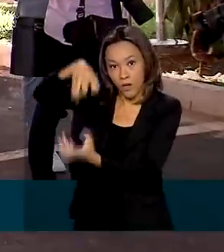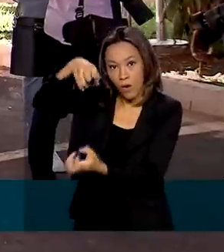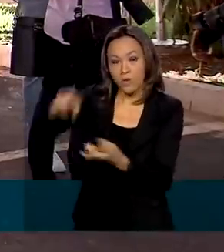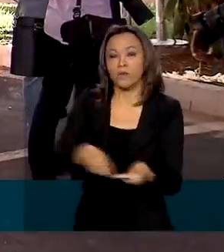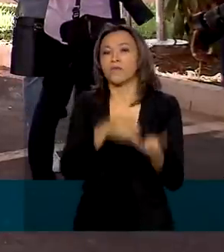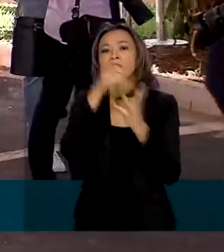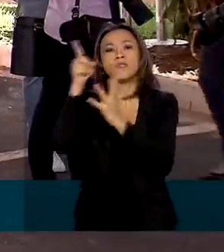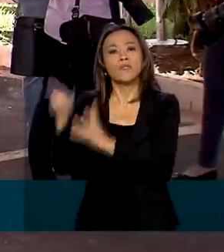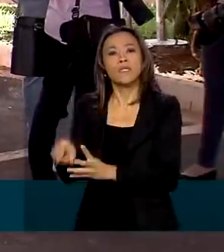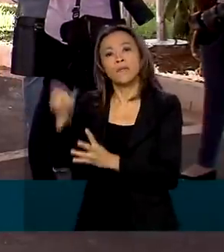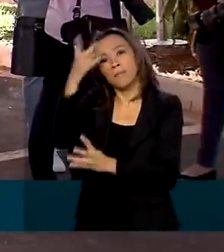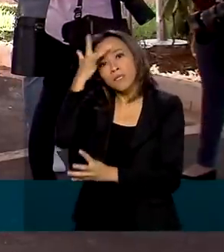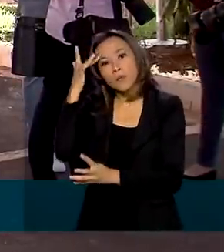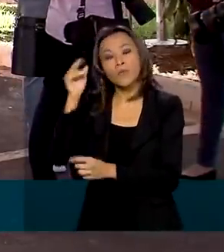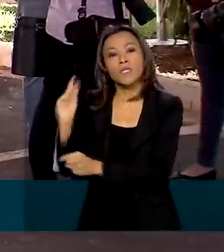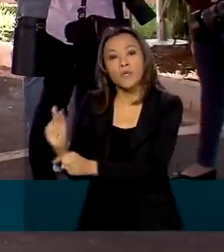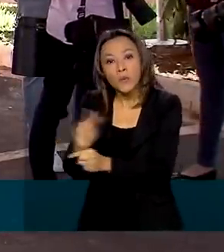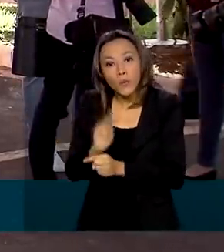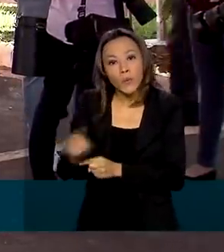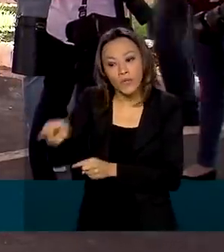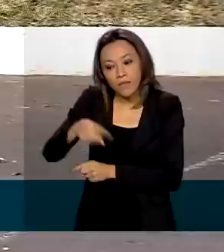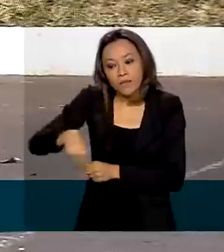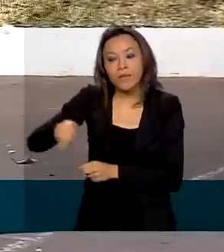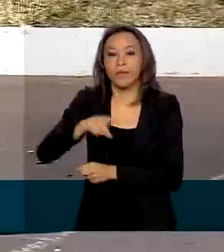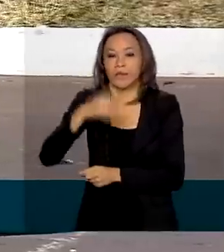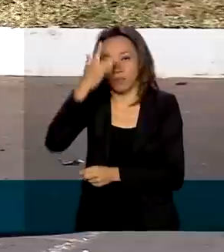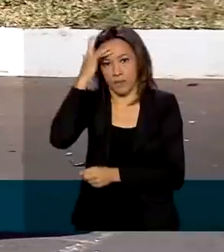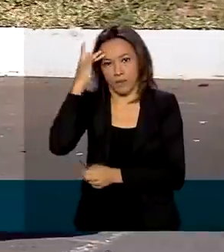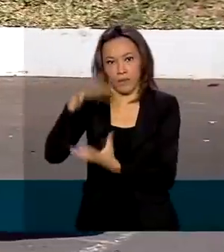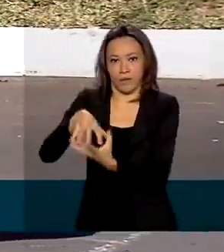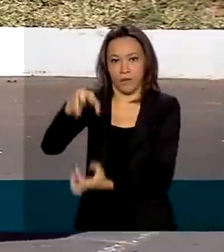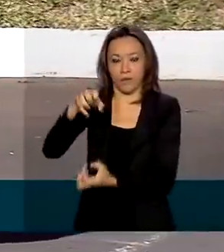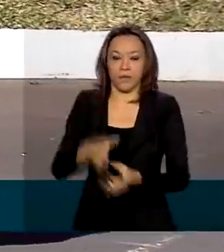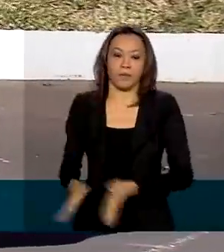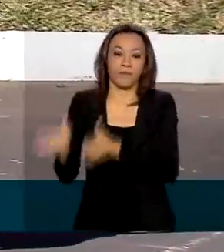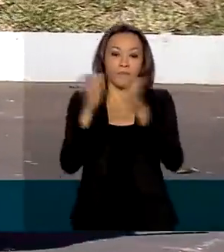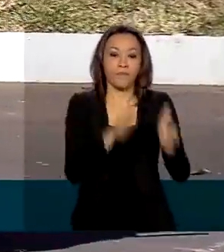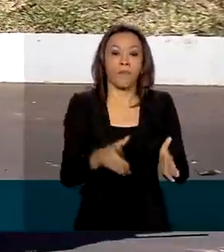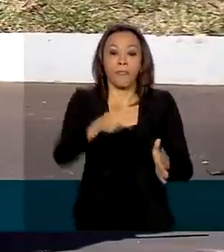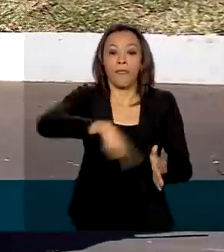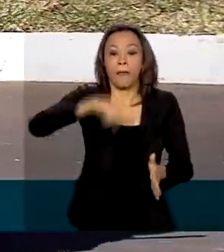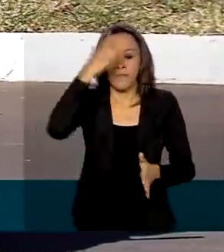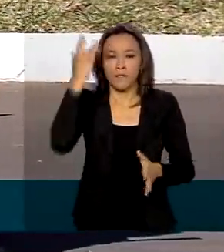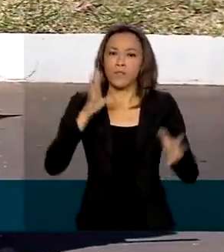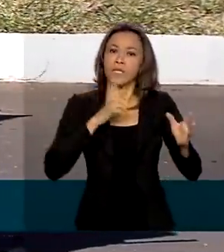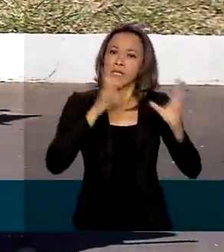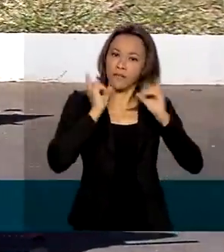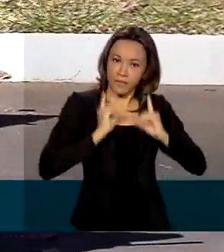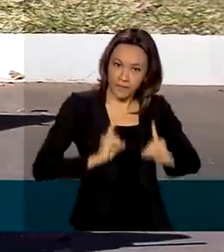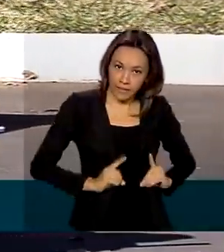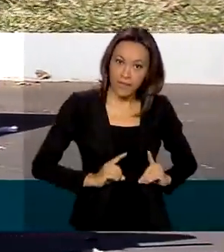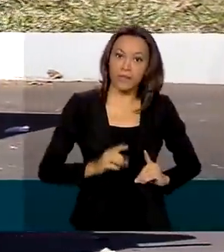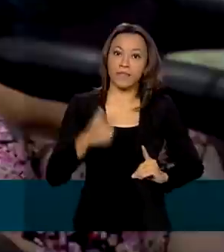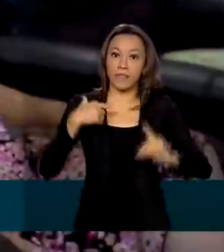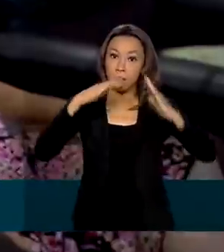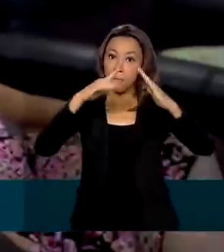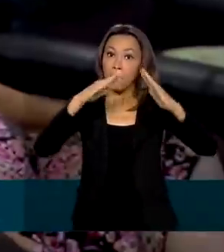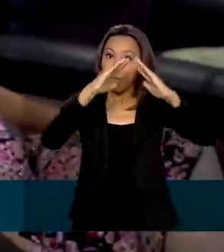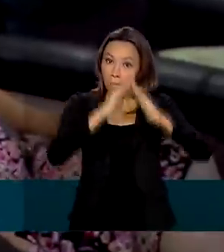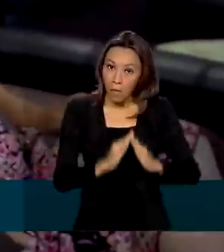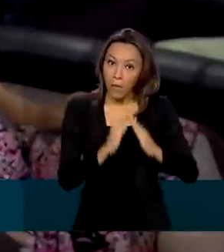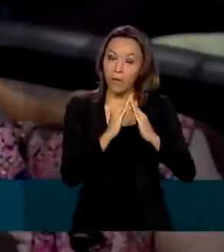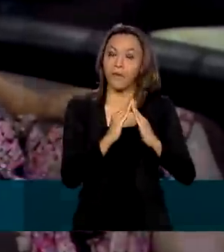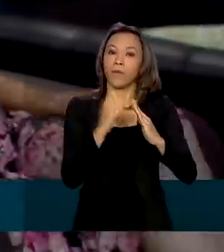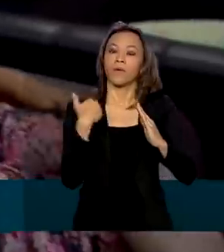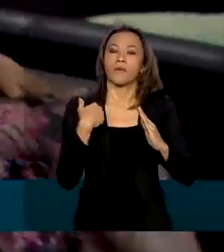e os cuidadores que atuam nessas instituições. As pessoas com deficiência e os idosos que estiverem em casas de internação serão